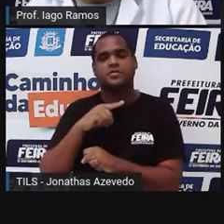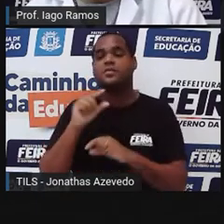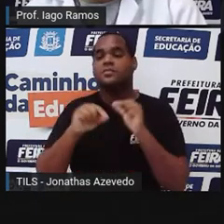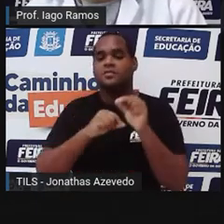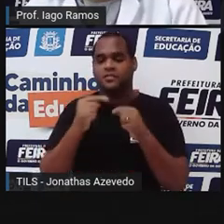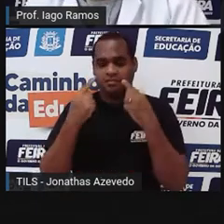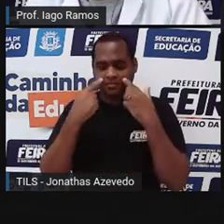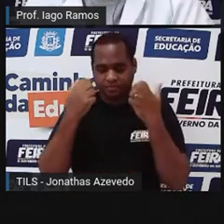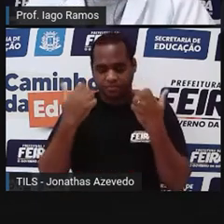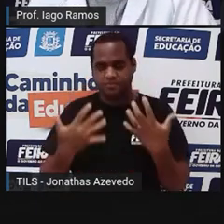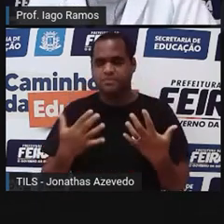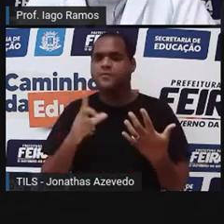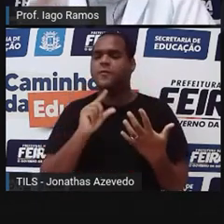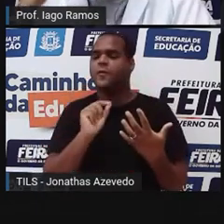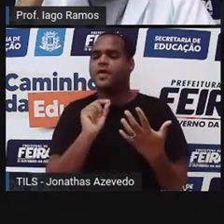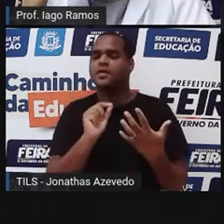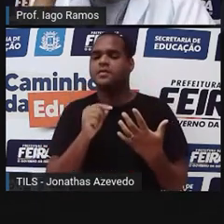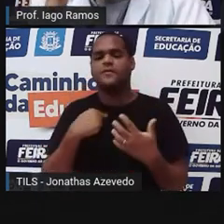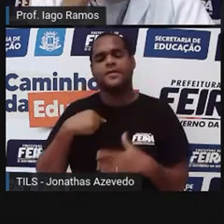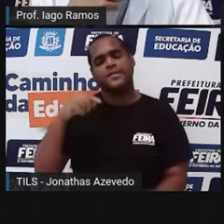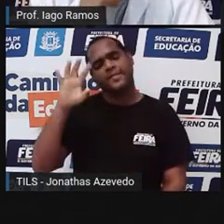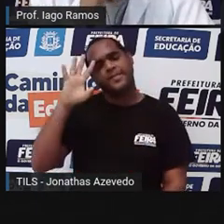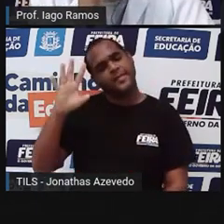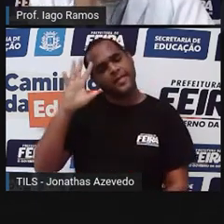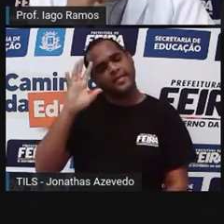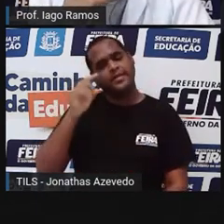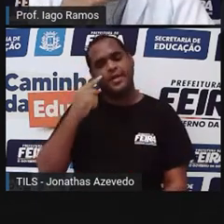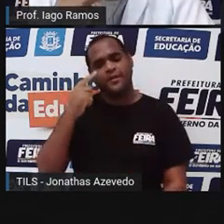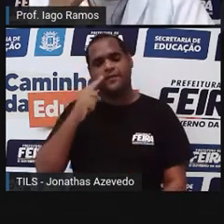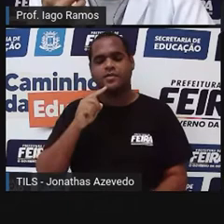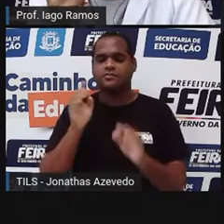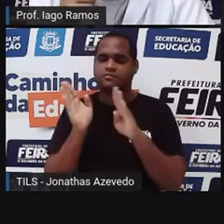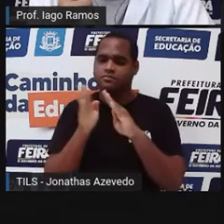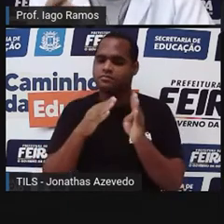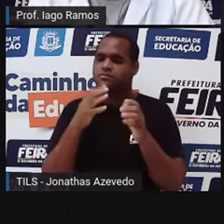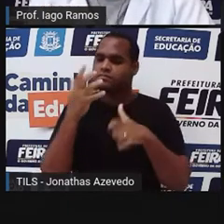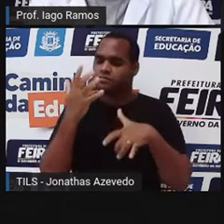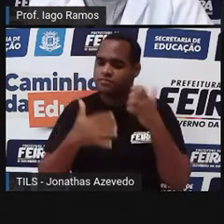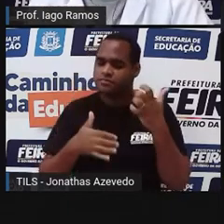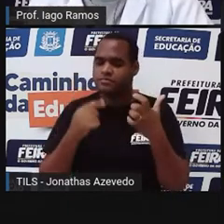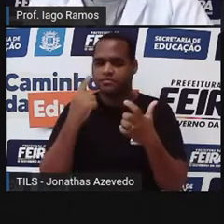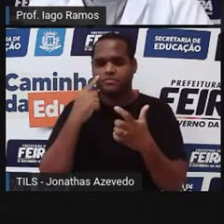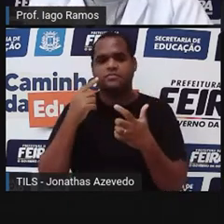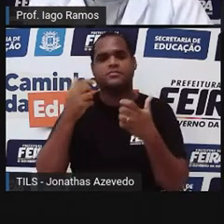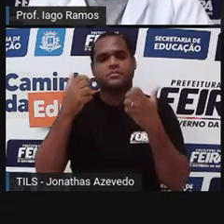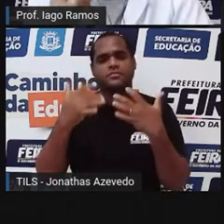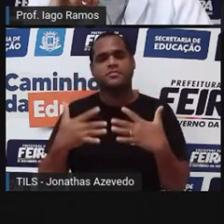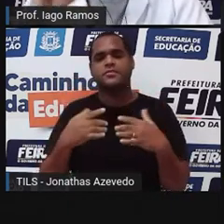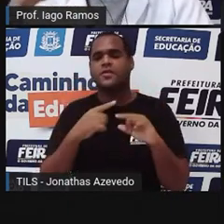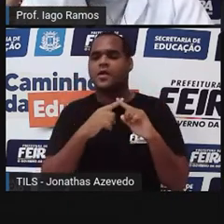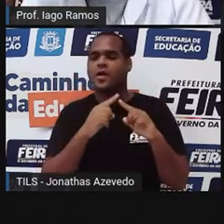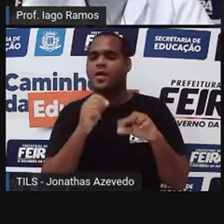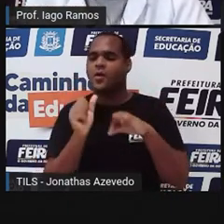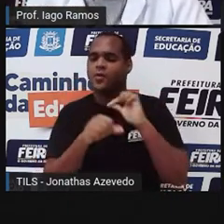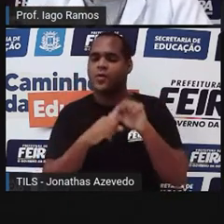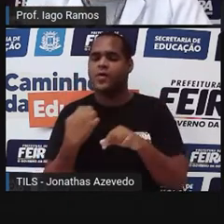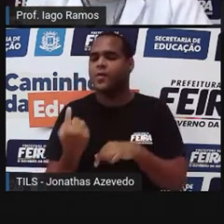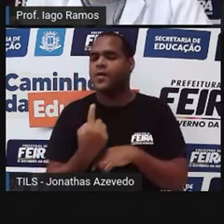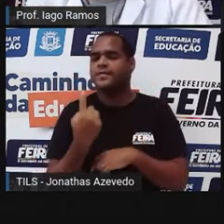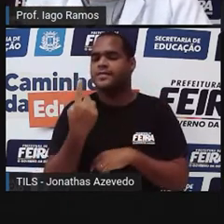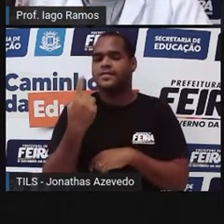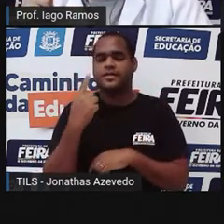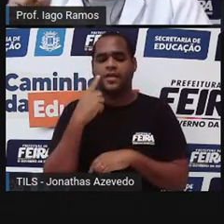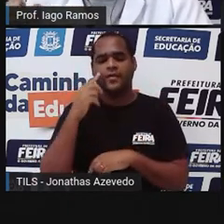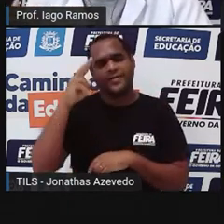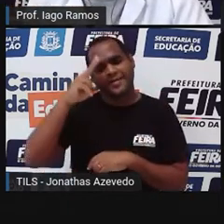isso. E aí você pode ter pensado assim, professor, quando eu li, ao multiplicar comprimento por altura, eu lembrei do retângulo,